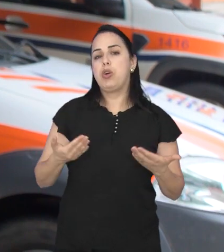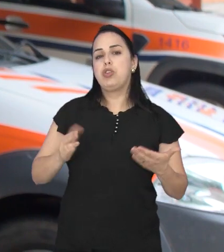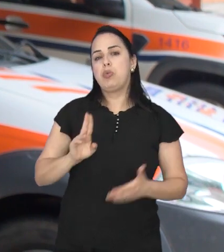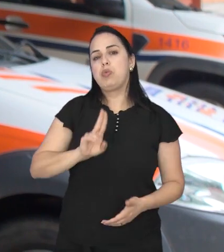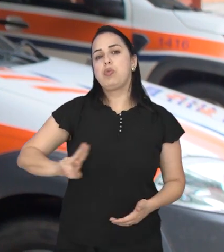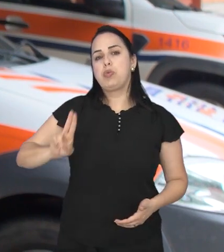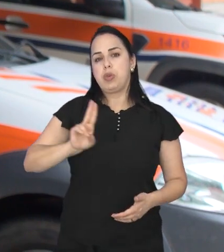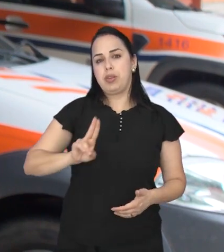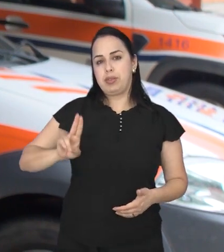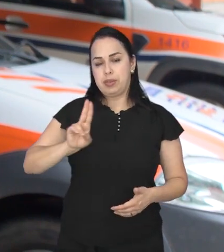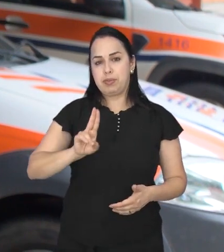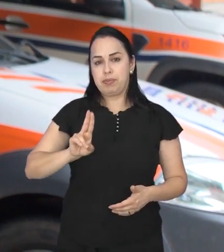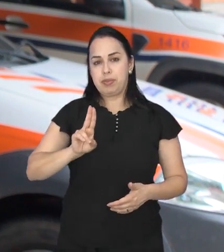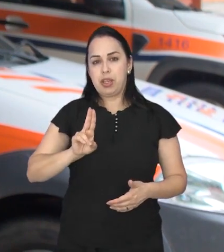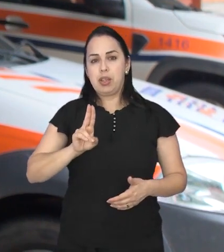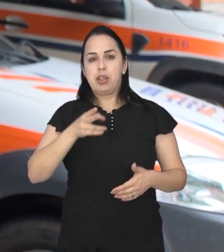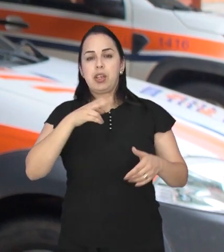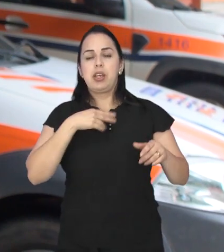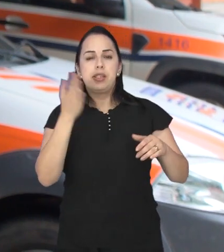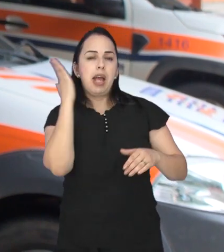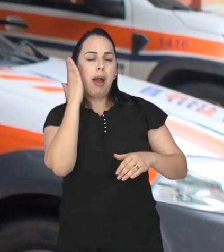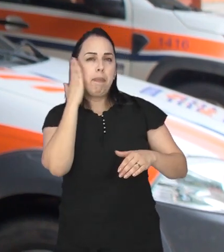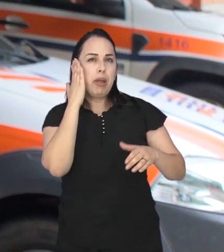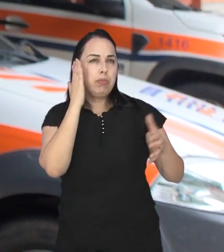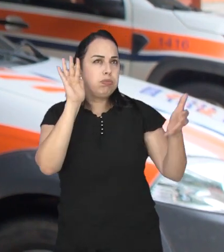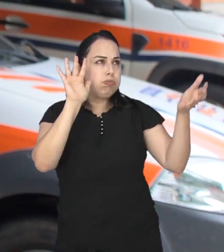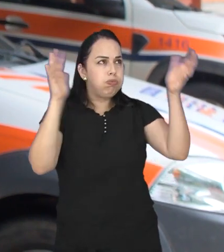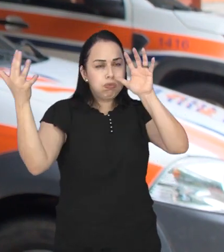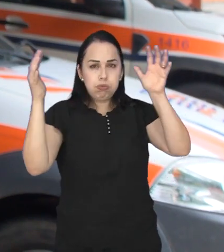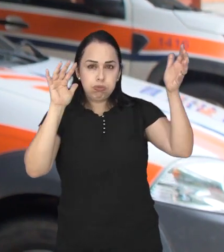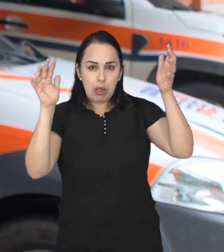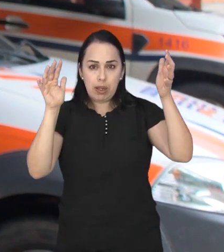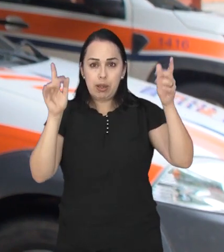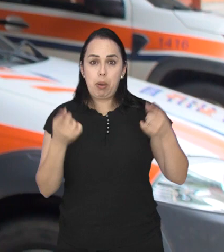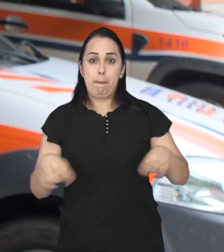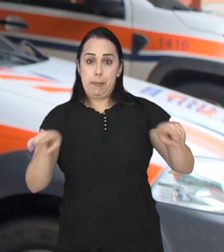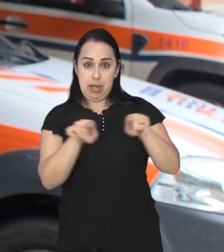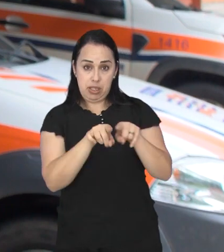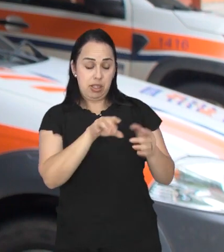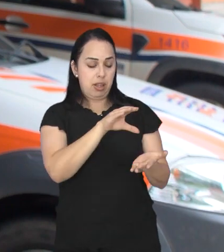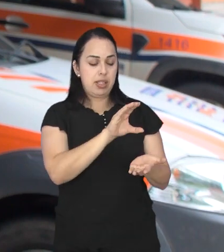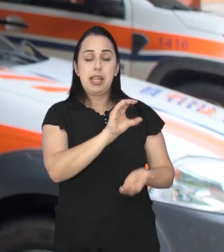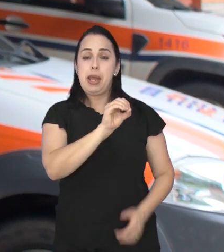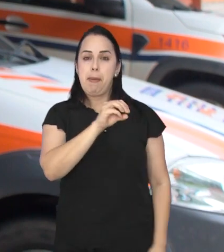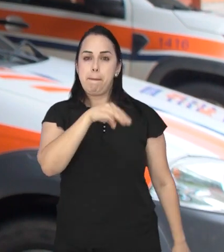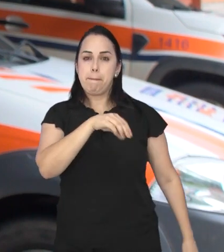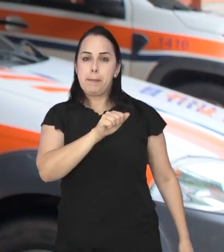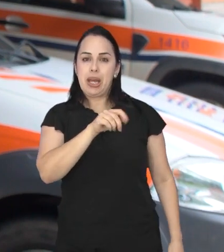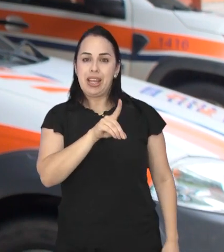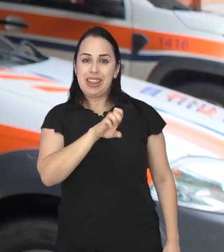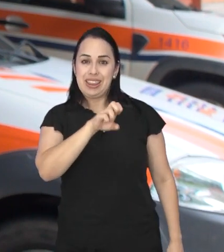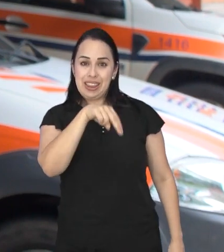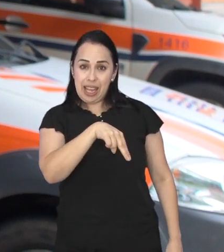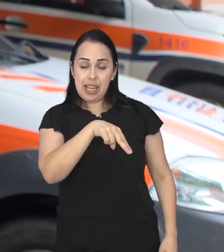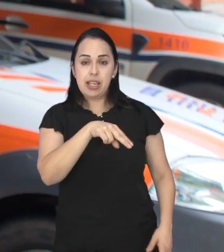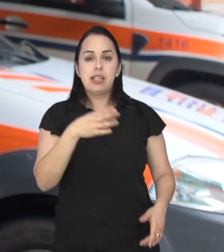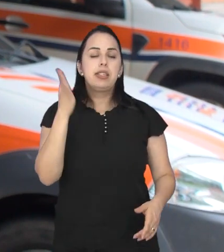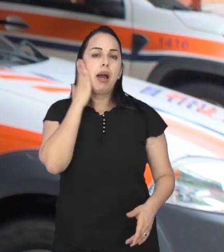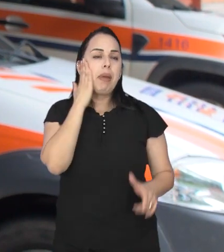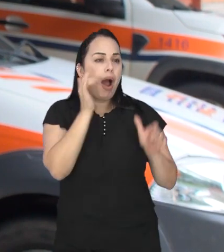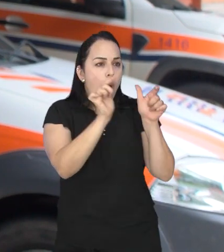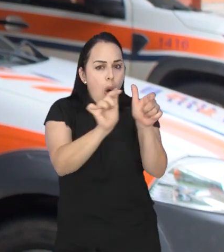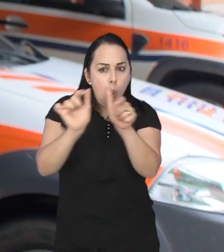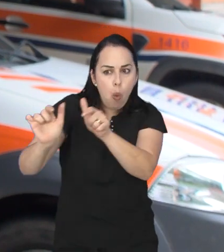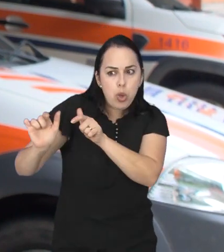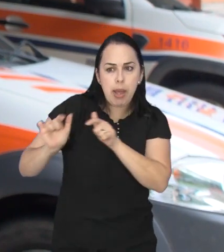hoje, nós usamos os pluviômetros, que é essa parceria com o Semadem. Nós temos pluviômetros em vários pontos da cidade, os pontos mais